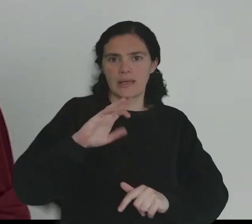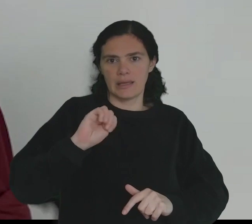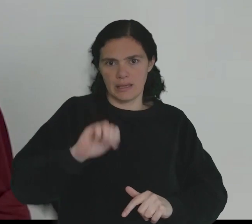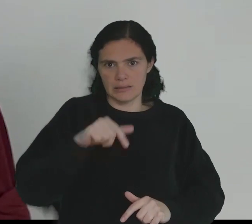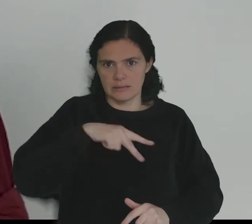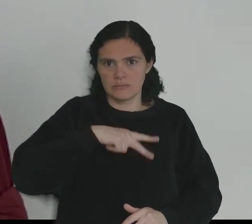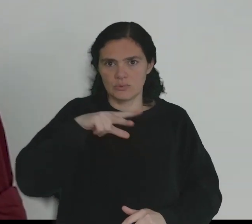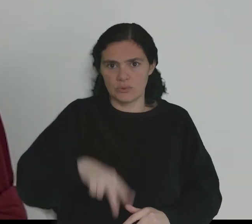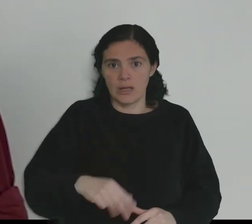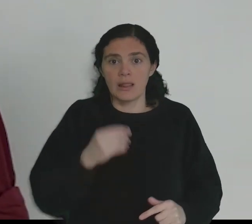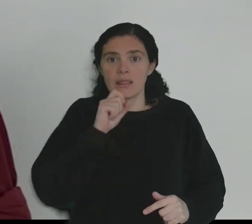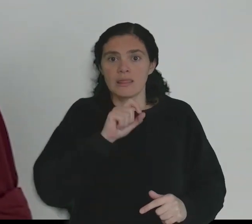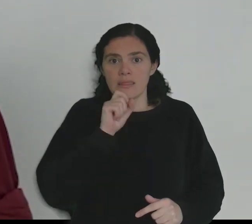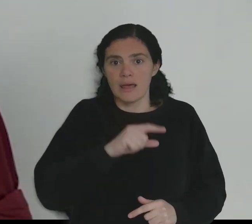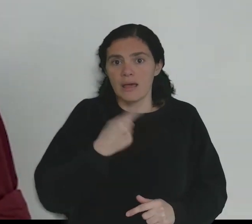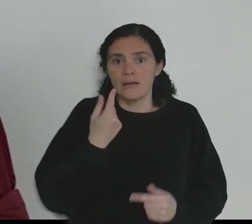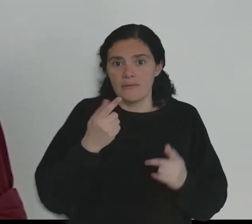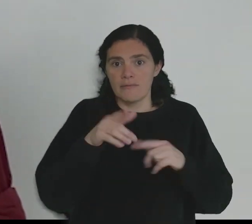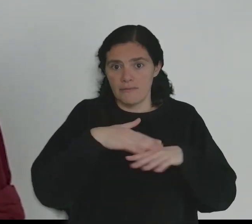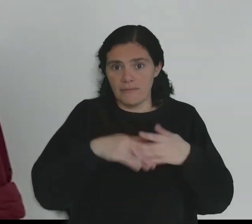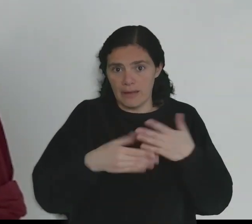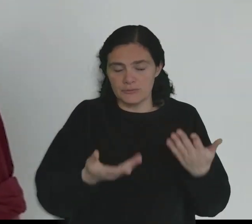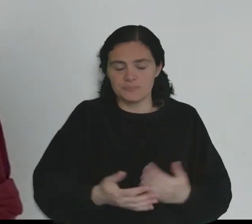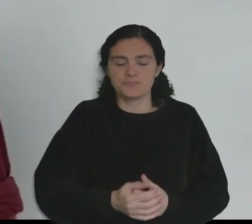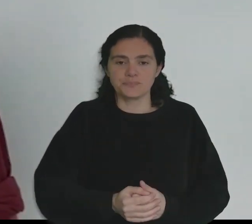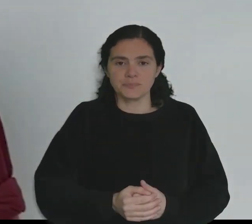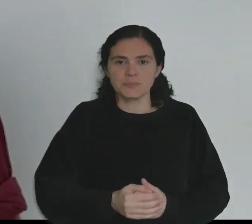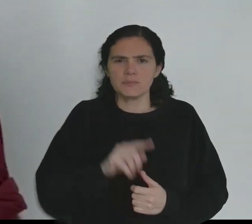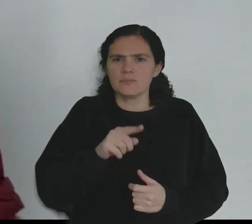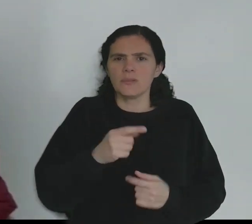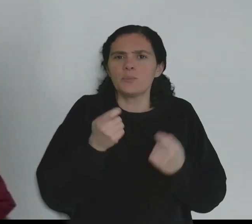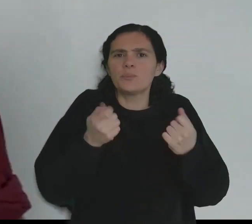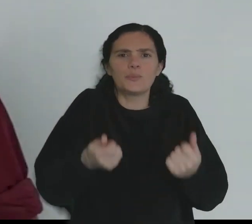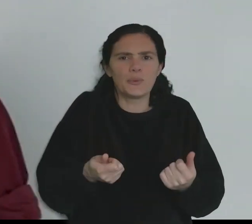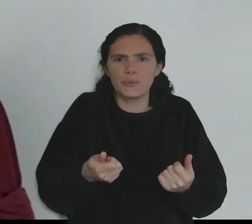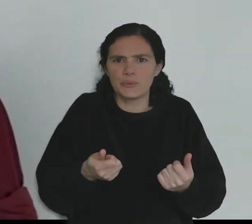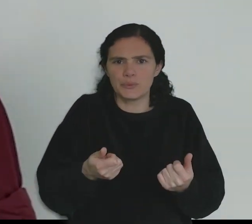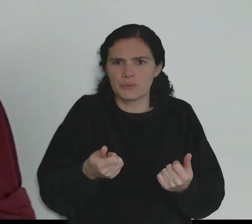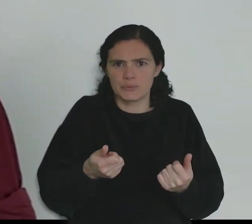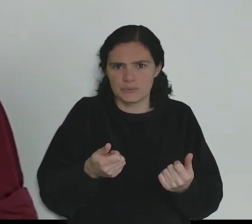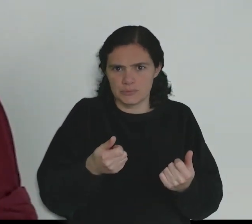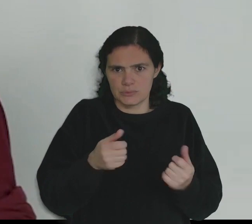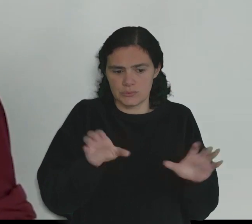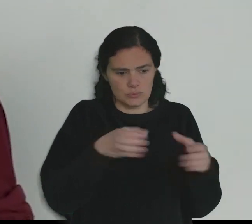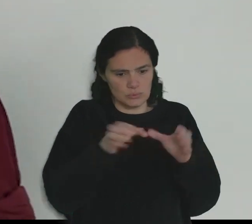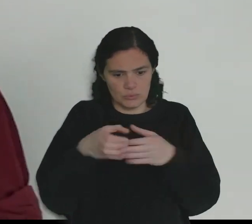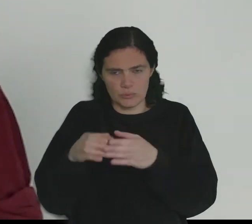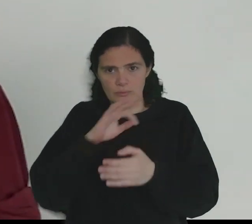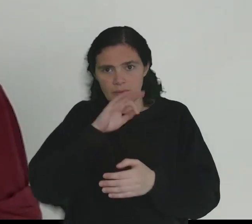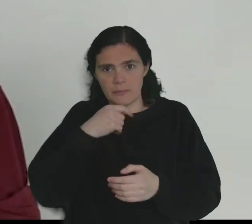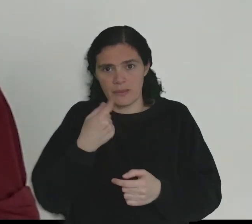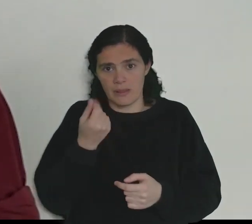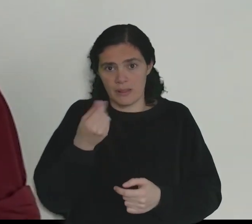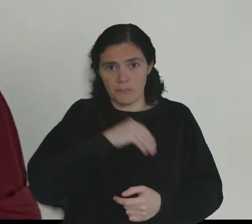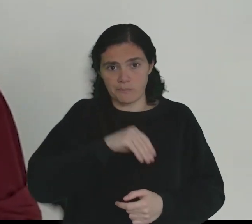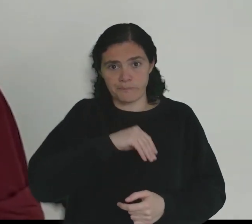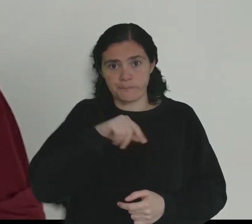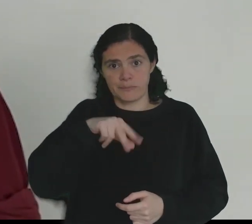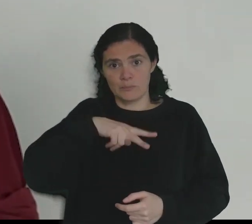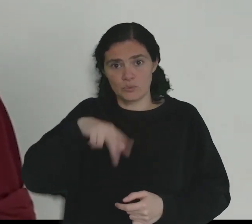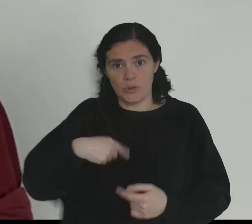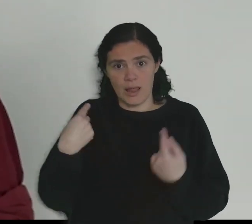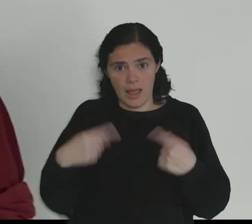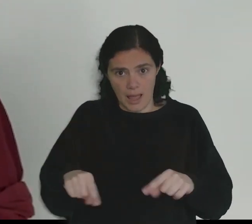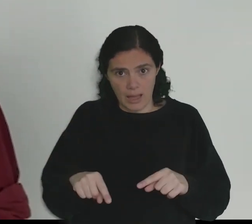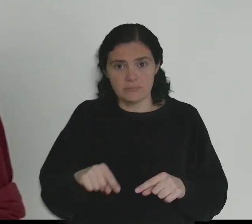do IRS em Portugal, seja introduzido. Não são assim tão poucos os agregados familiares que oferem estes